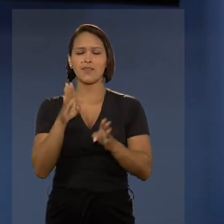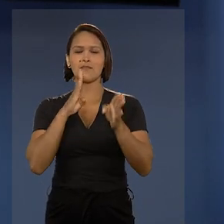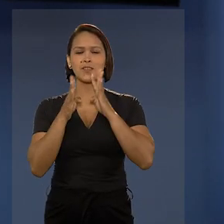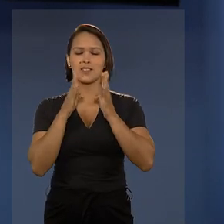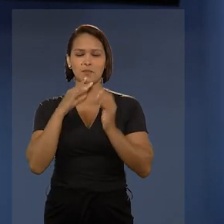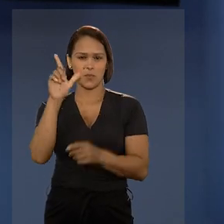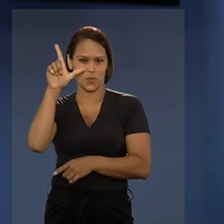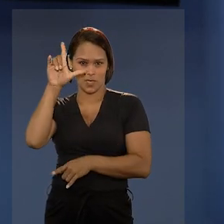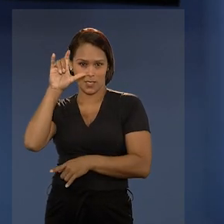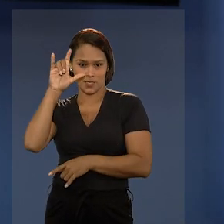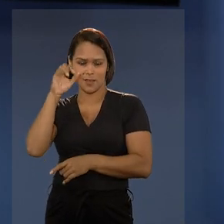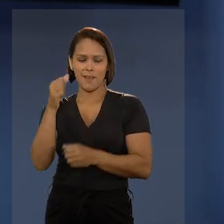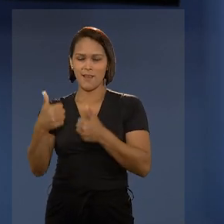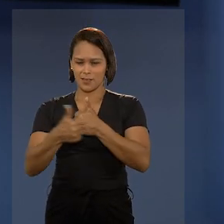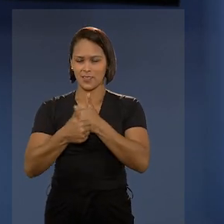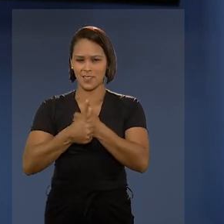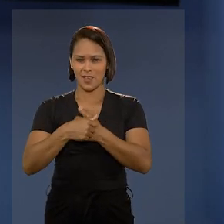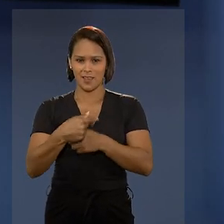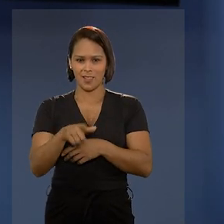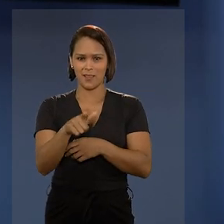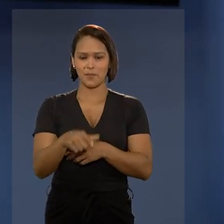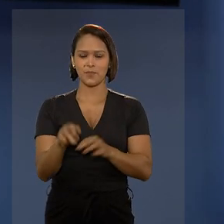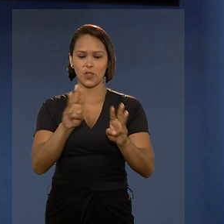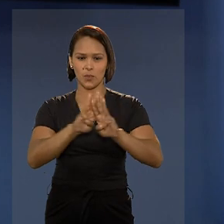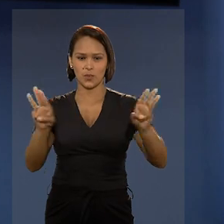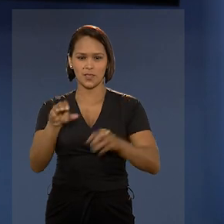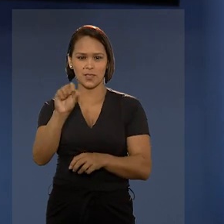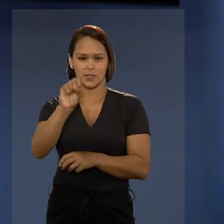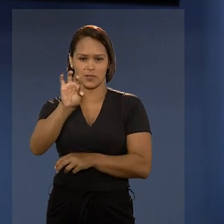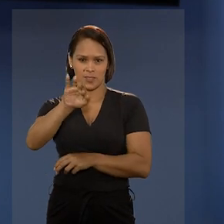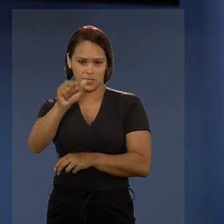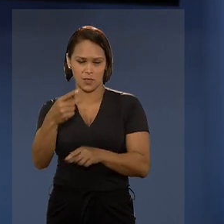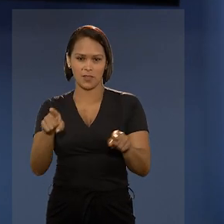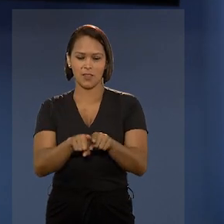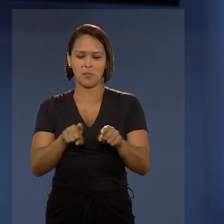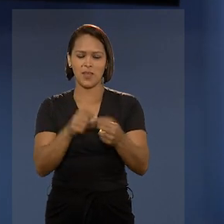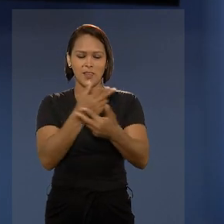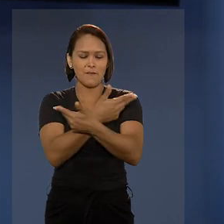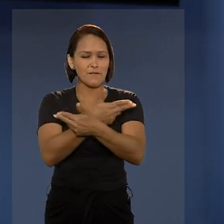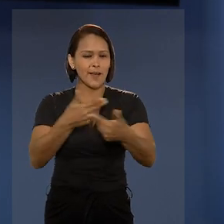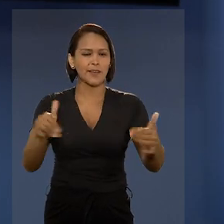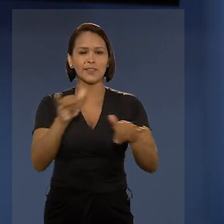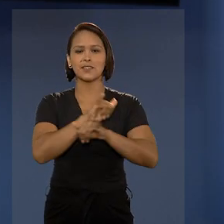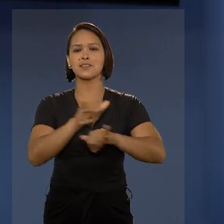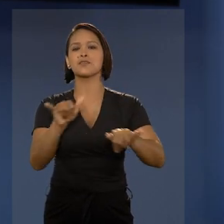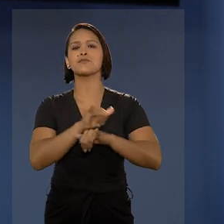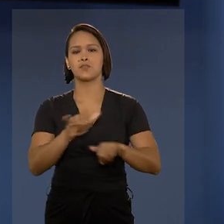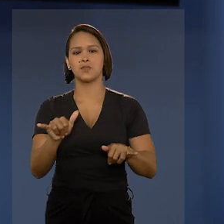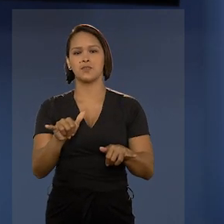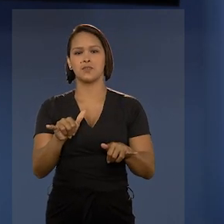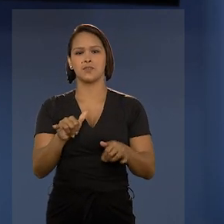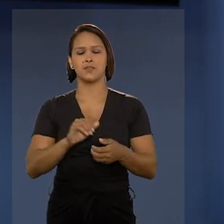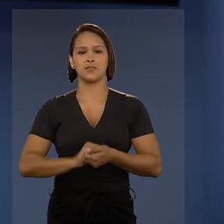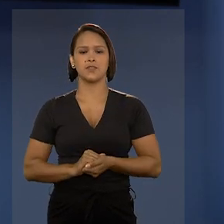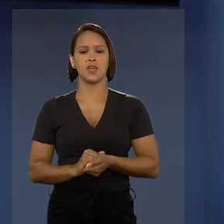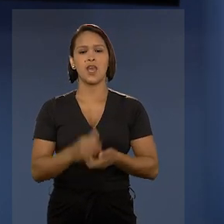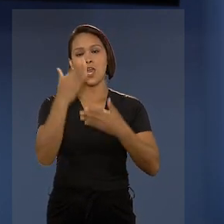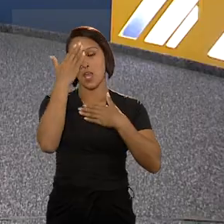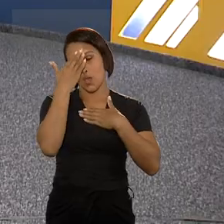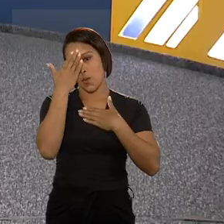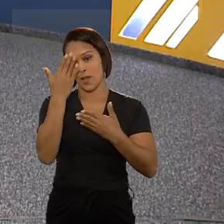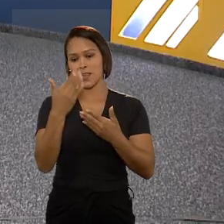Twitter, Facebook e Instagram. Segue a gente lá. O site do STJ também está recheado de informações.